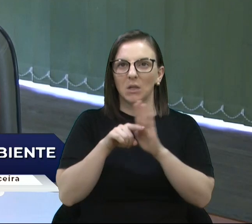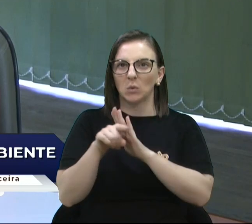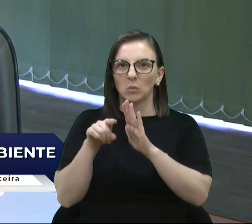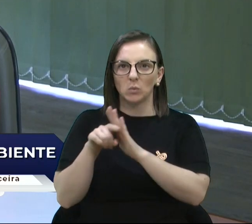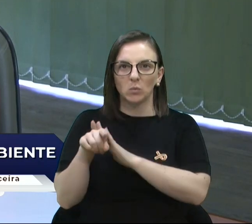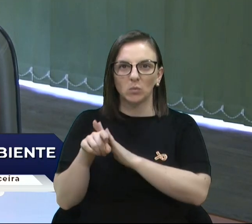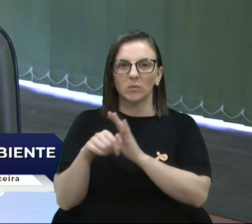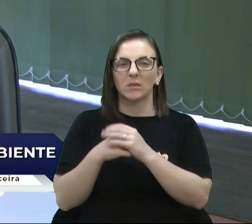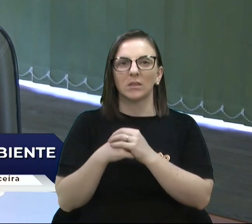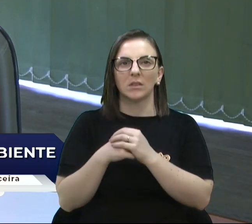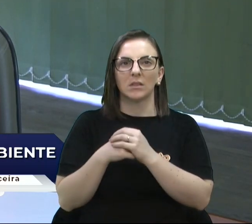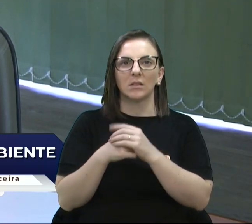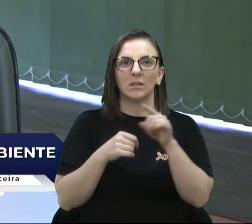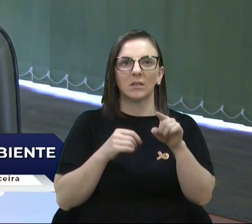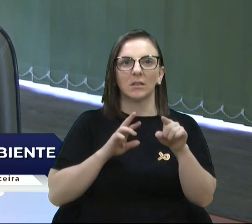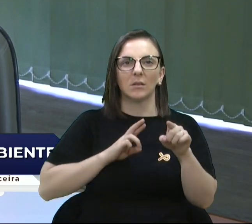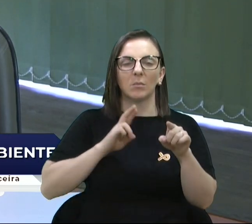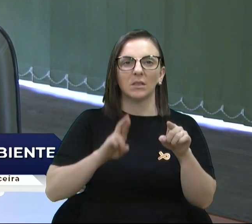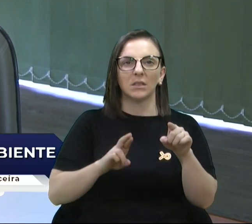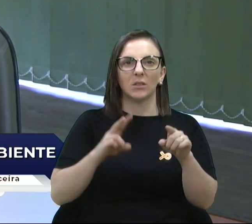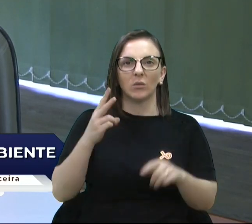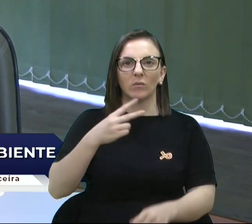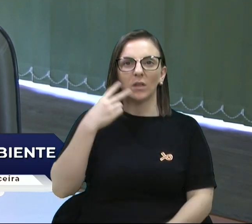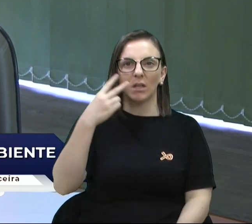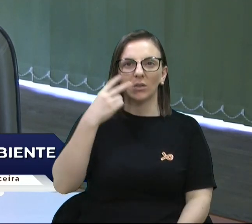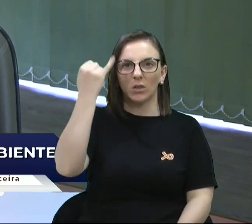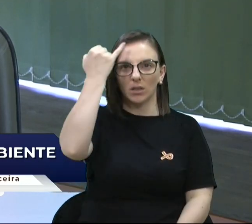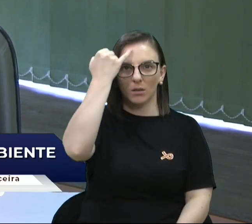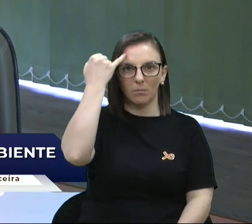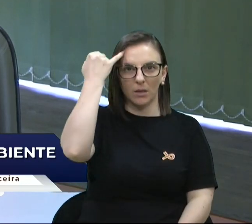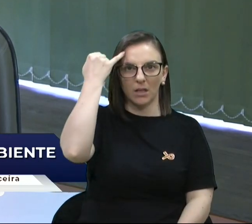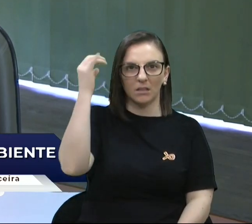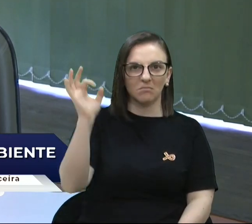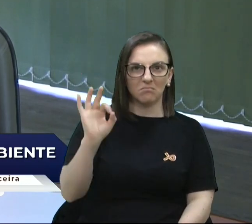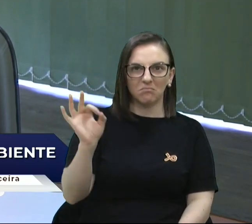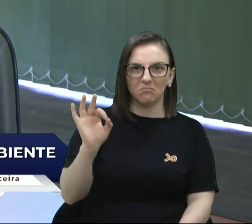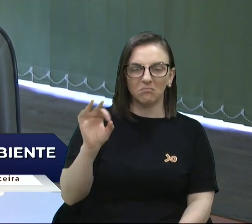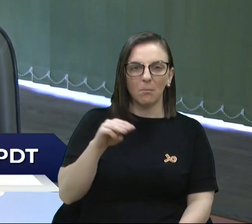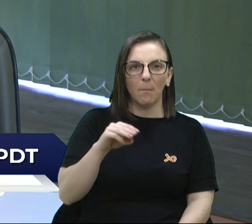Apresentando o vereador D'Ambrosio, nada, Marisa,